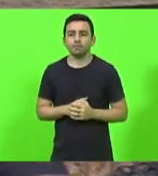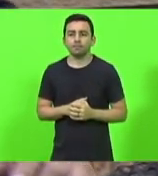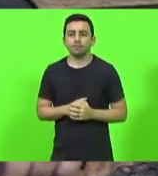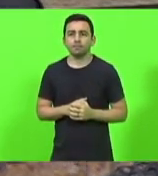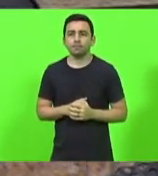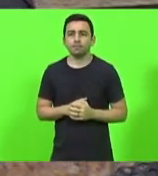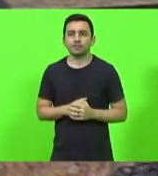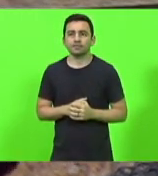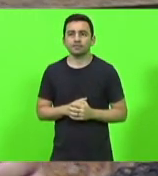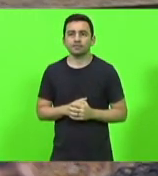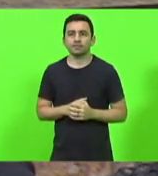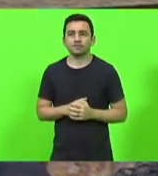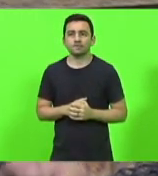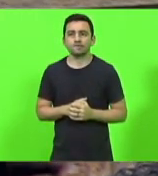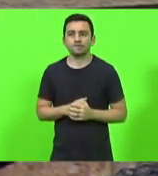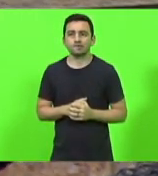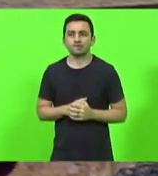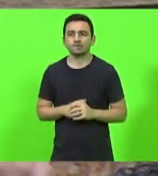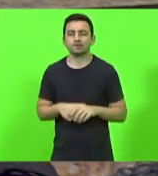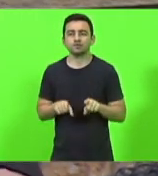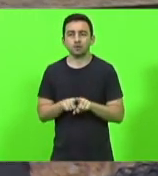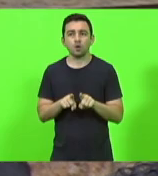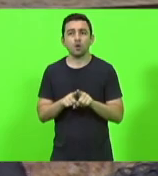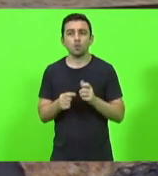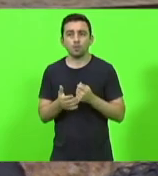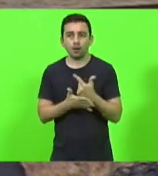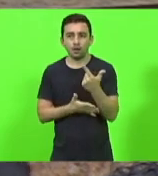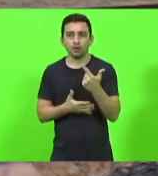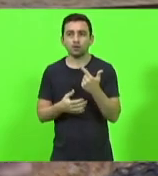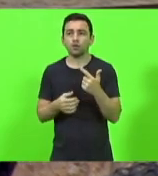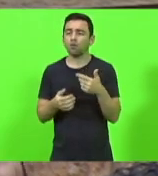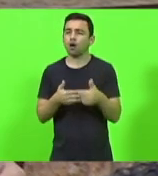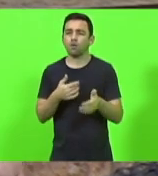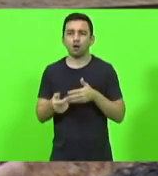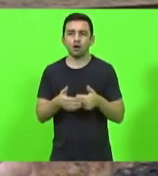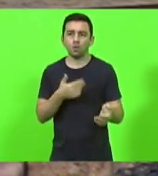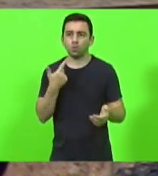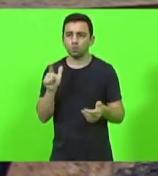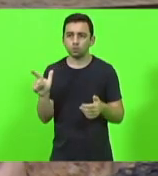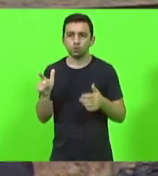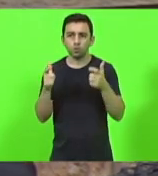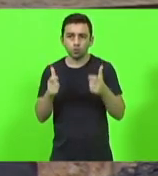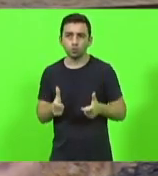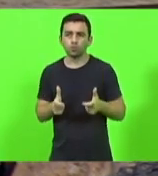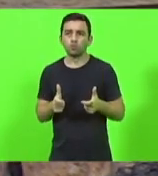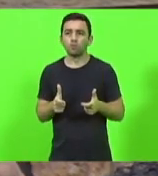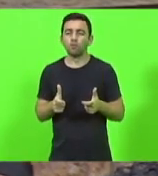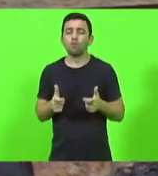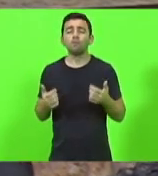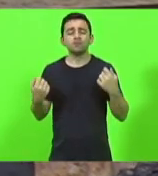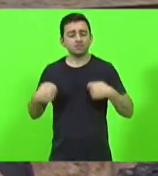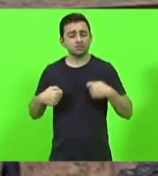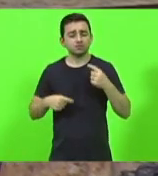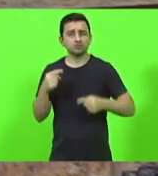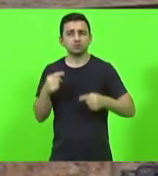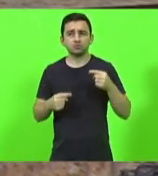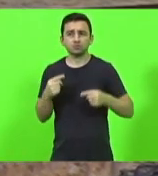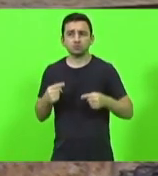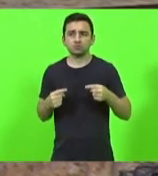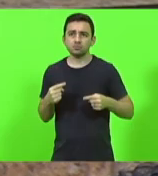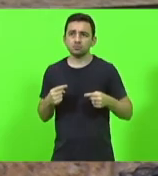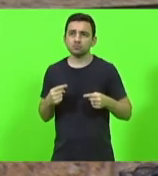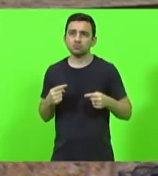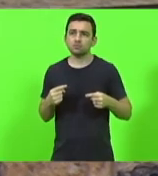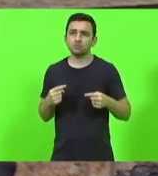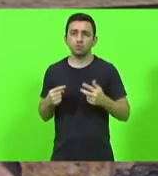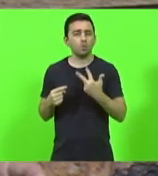Eu poderia ter comprado em qualquer outro lugar, mas isso é uma outra coisa que a gente tem que já começar a nossa discussão no dia de hoje sem esse lance, sem